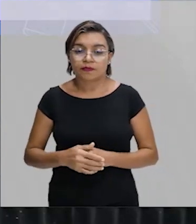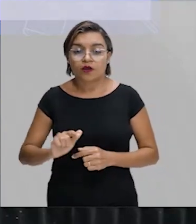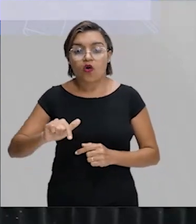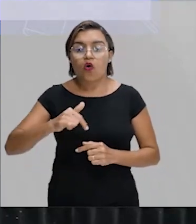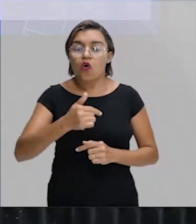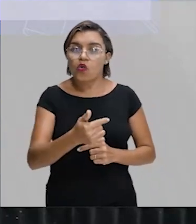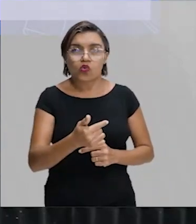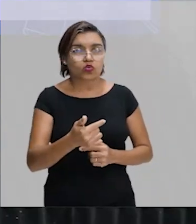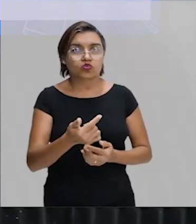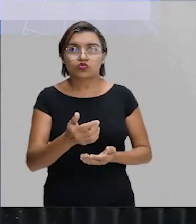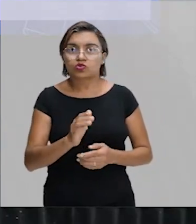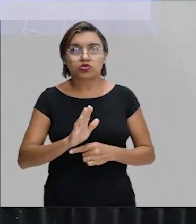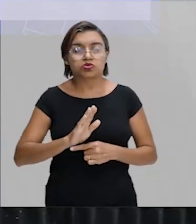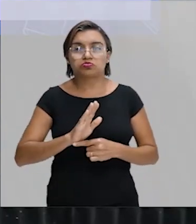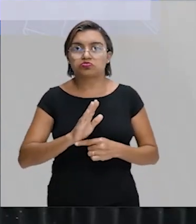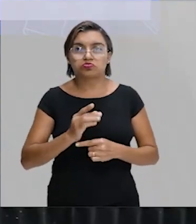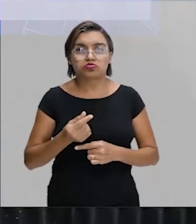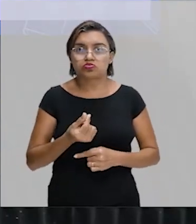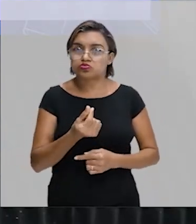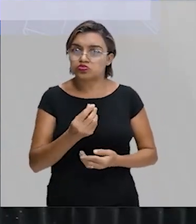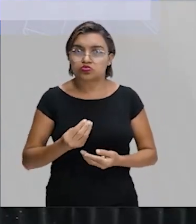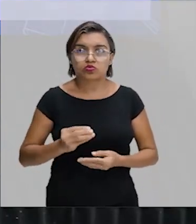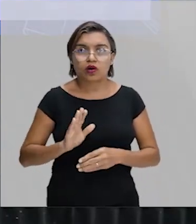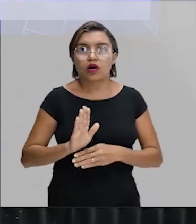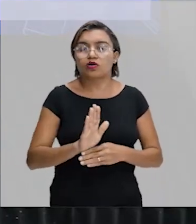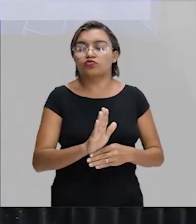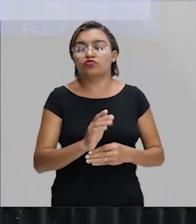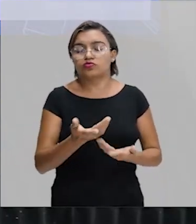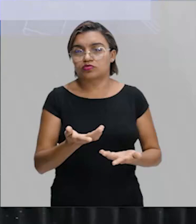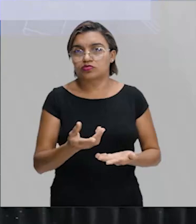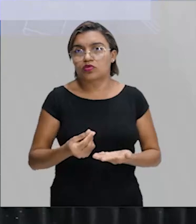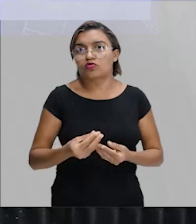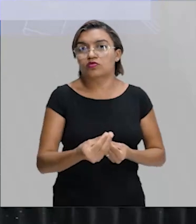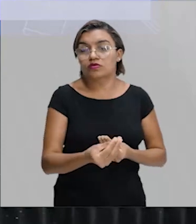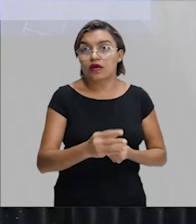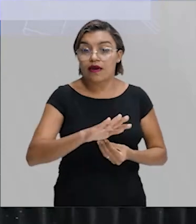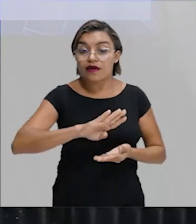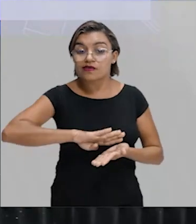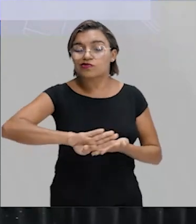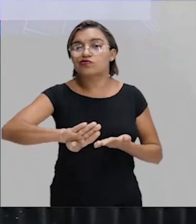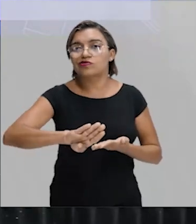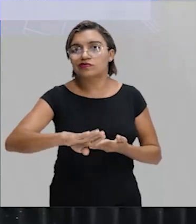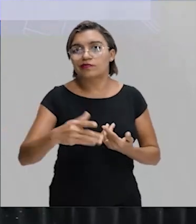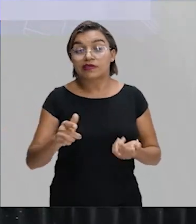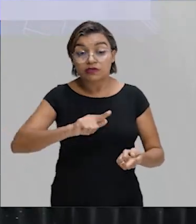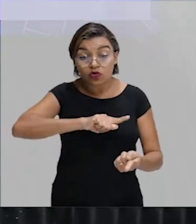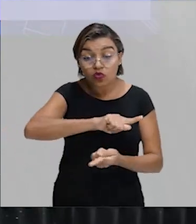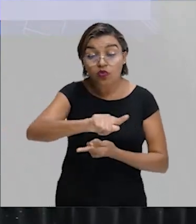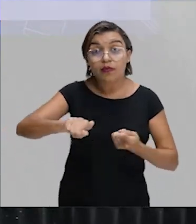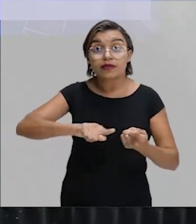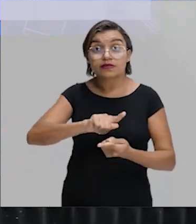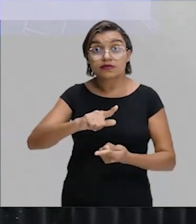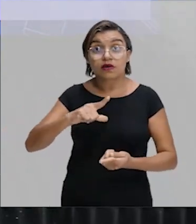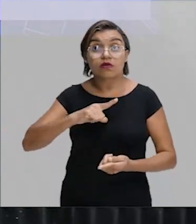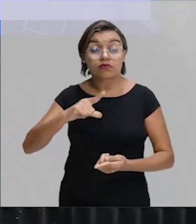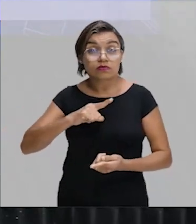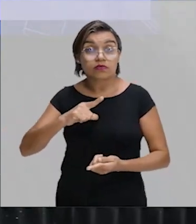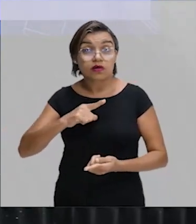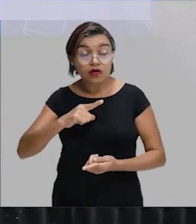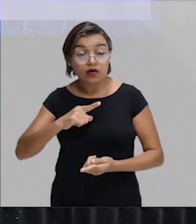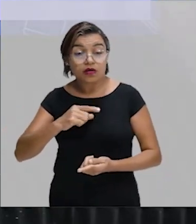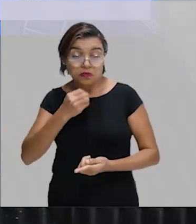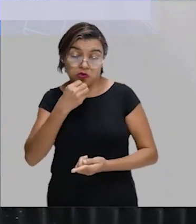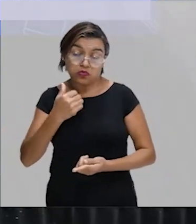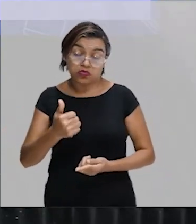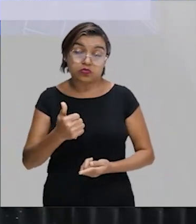não contribuem ou contribuem menos são excluídos ou deixados em segundo plano. Mas a globalização tem suas vantagens e desvantagens.